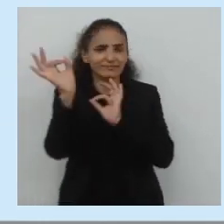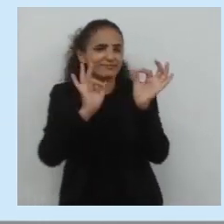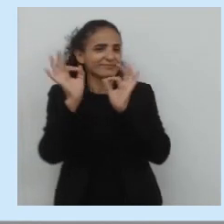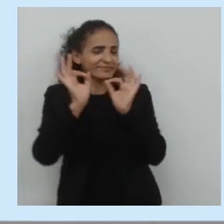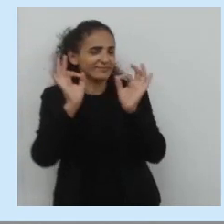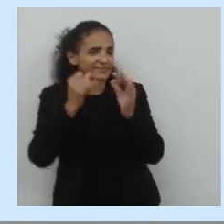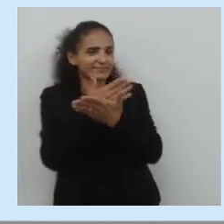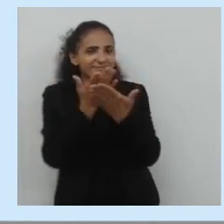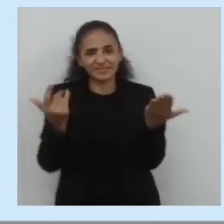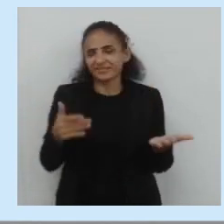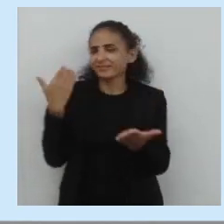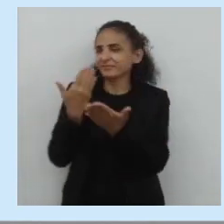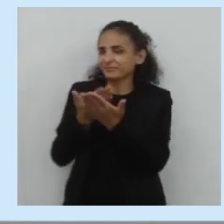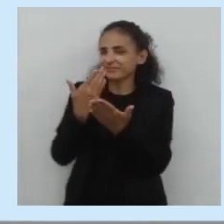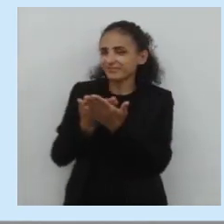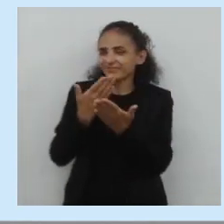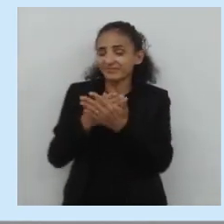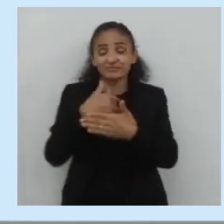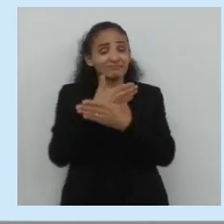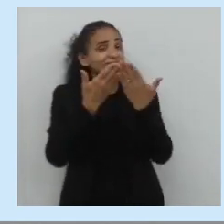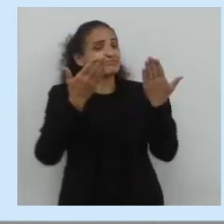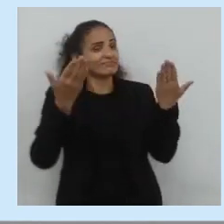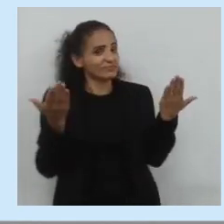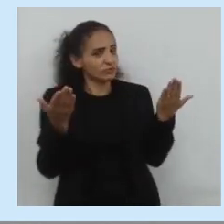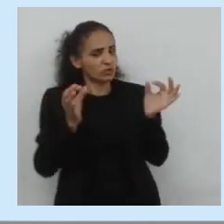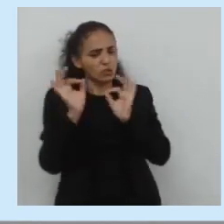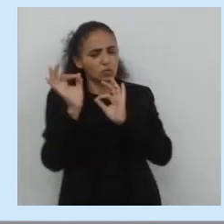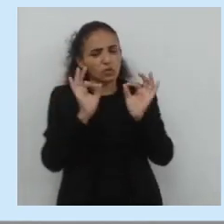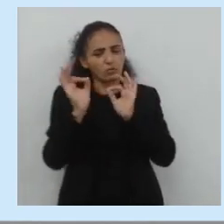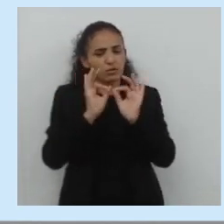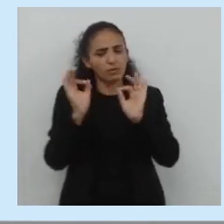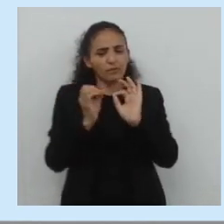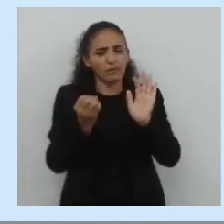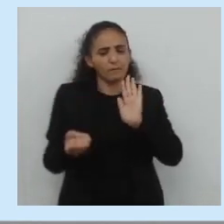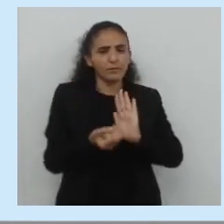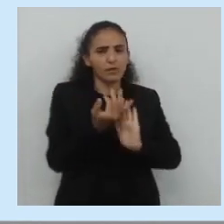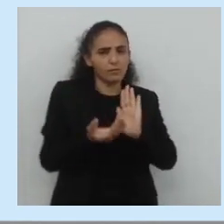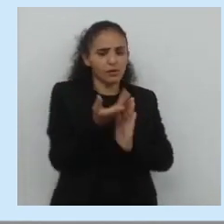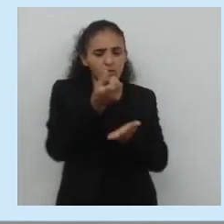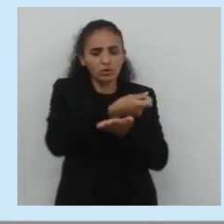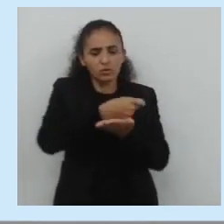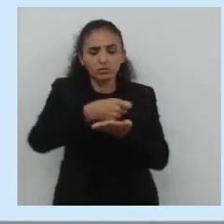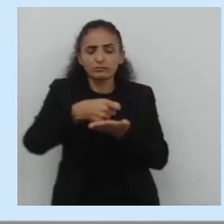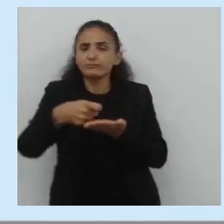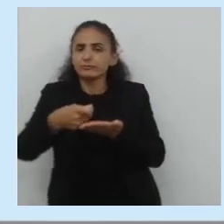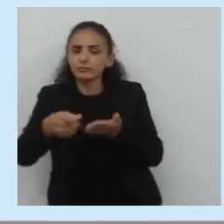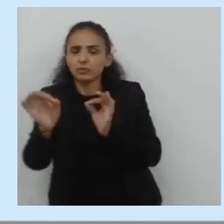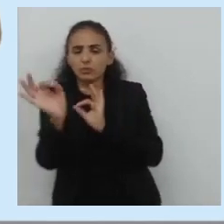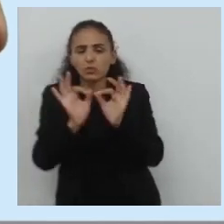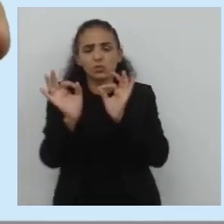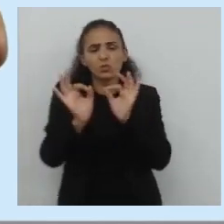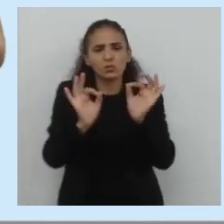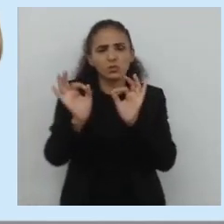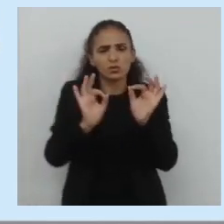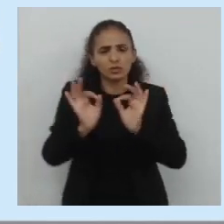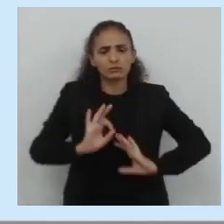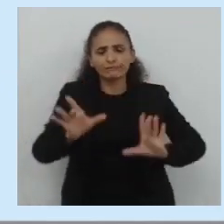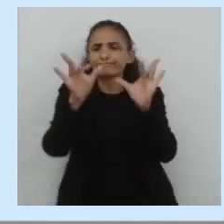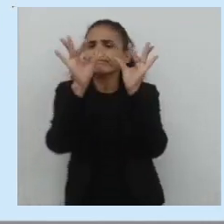textos. Hoje vamos conversar um pouco sobre essa questão de produzir o texto, organizar o texto, fazer